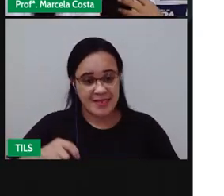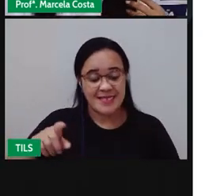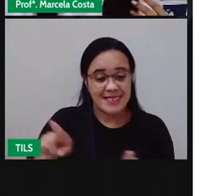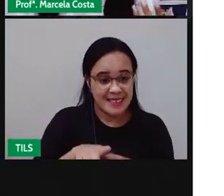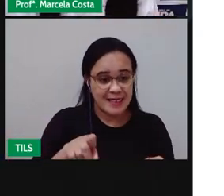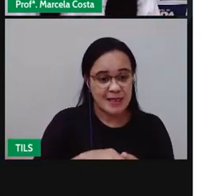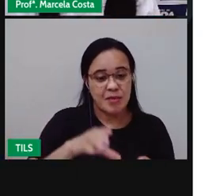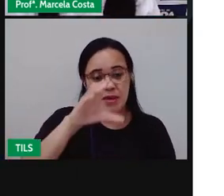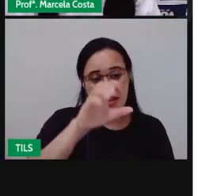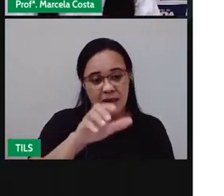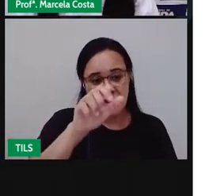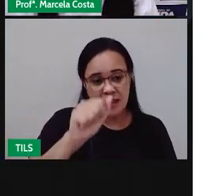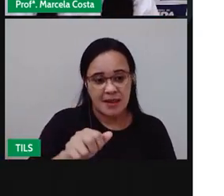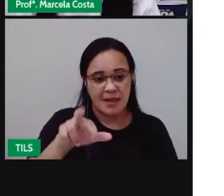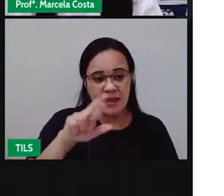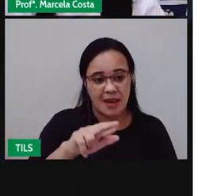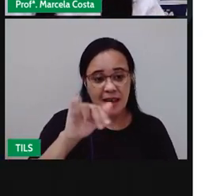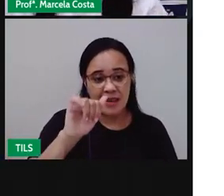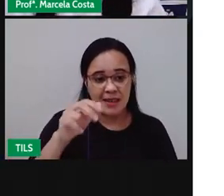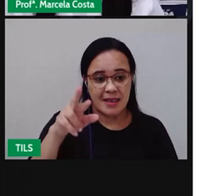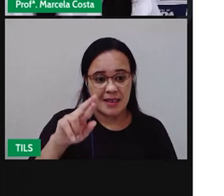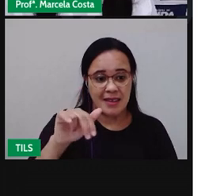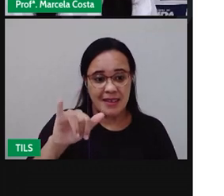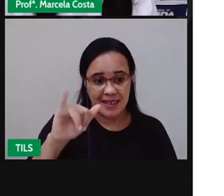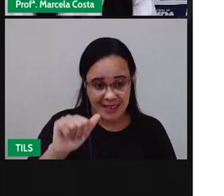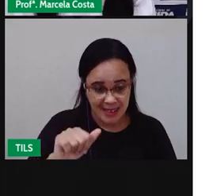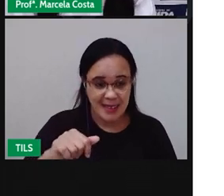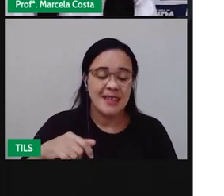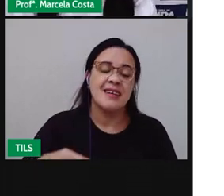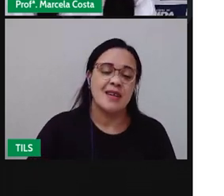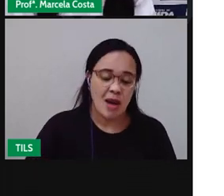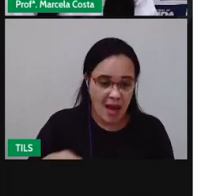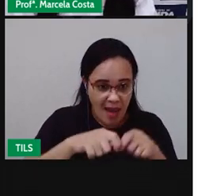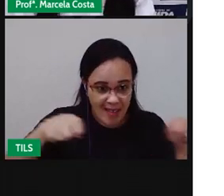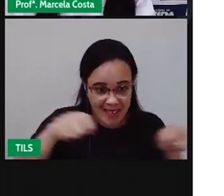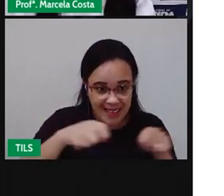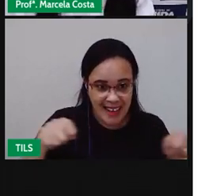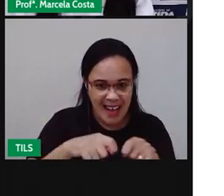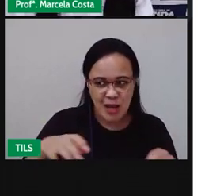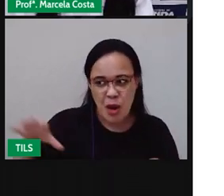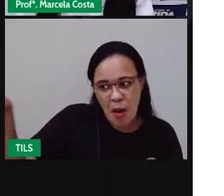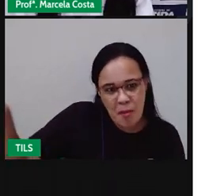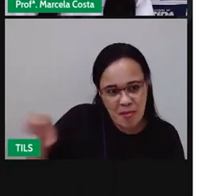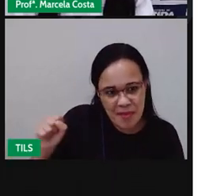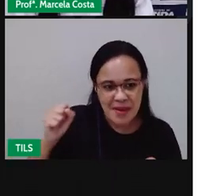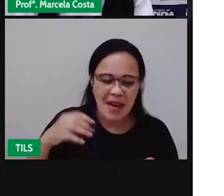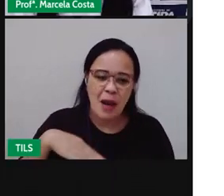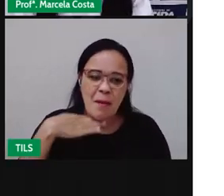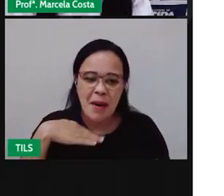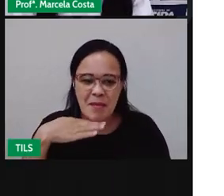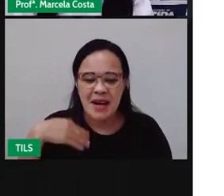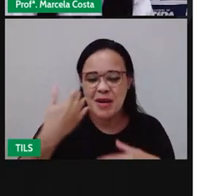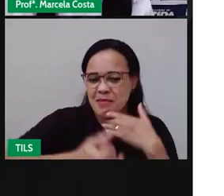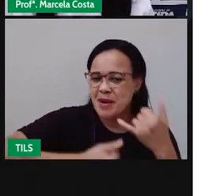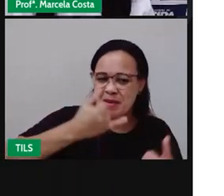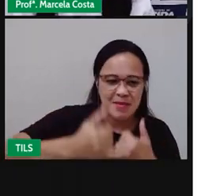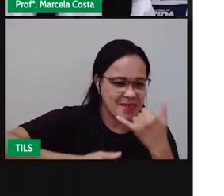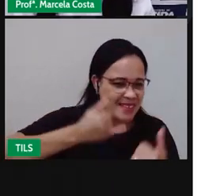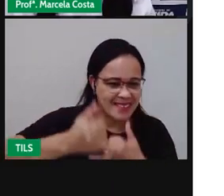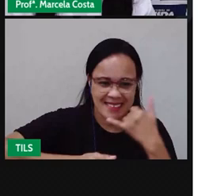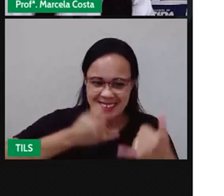ver a meninada Pegando o elástico De costura da mãe Da caixa de costura da mãe Se divertindo